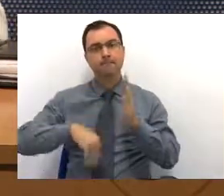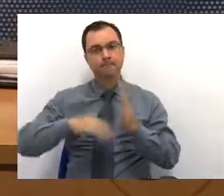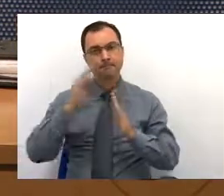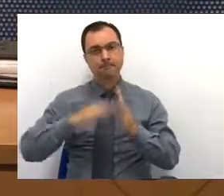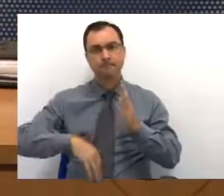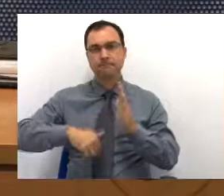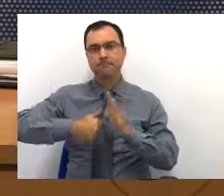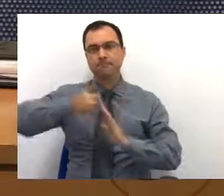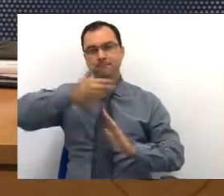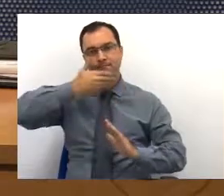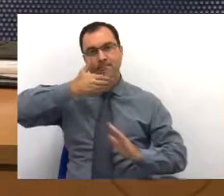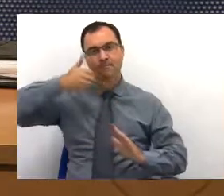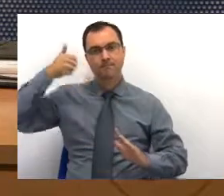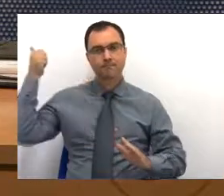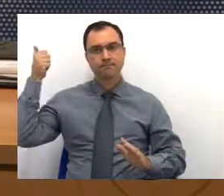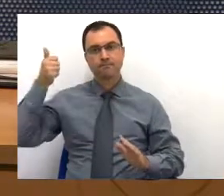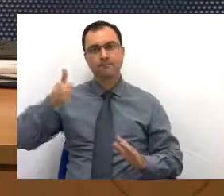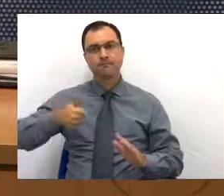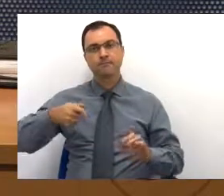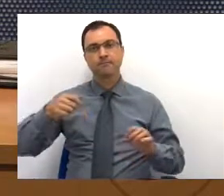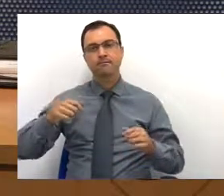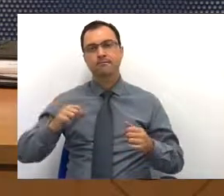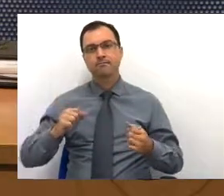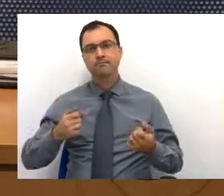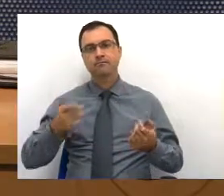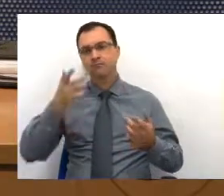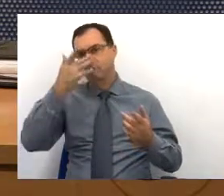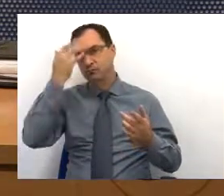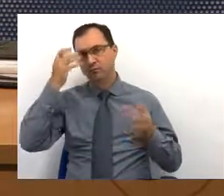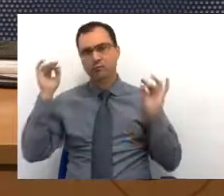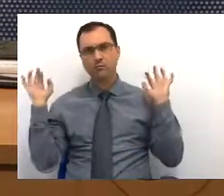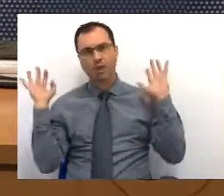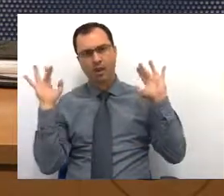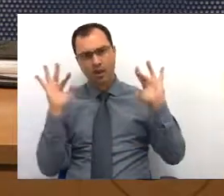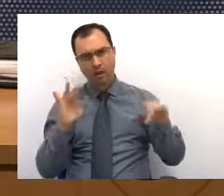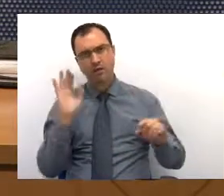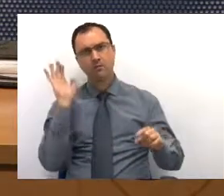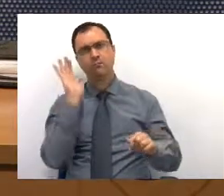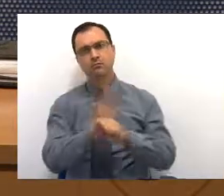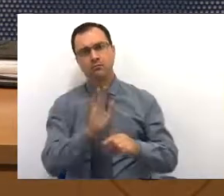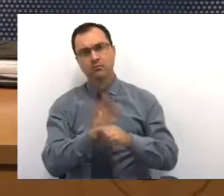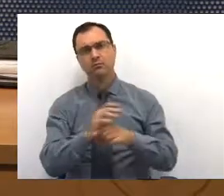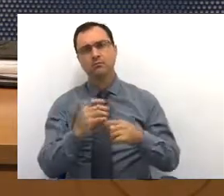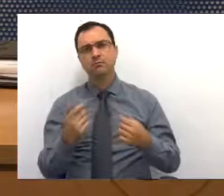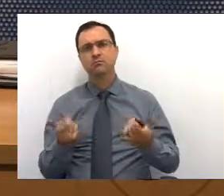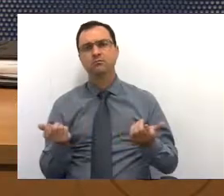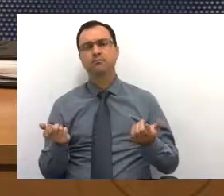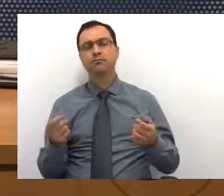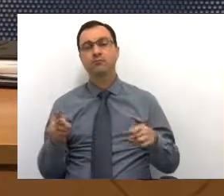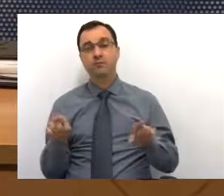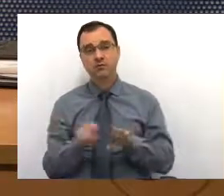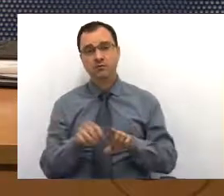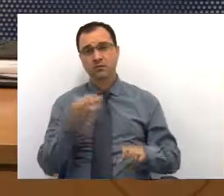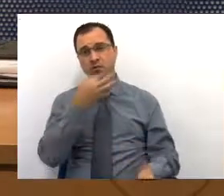melhorias com excesso de gente. Também é um comentário